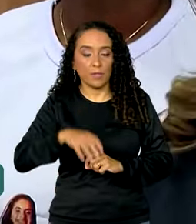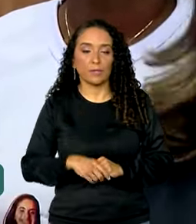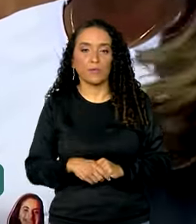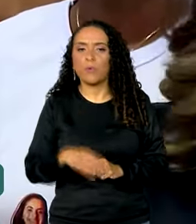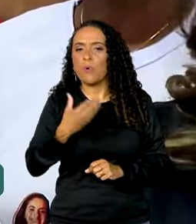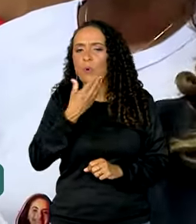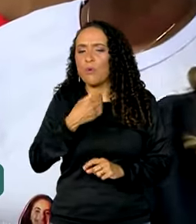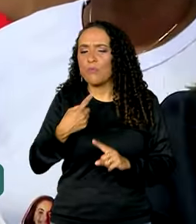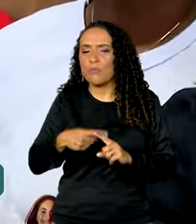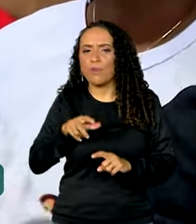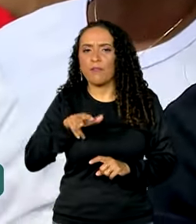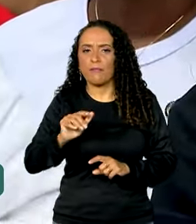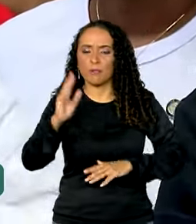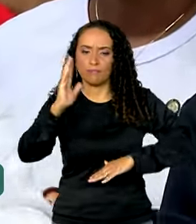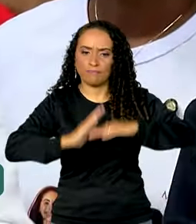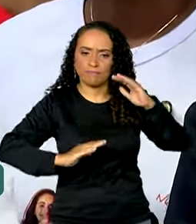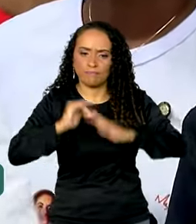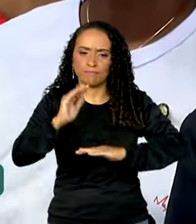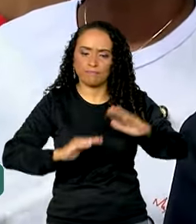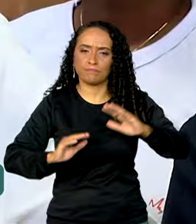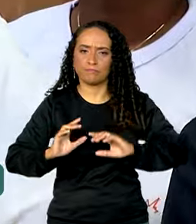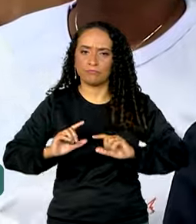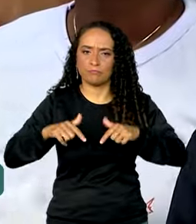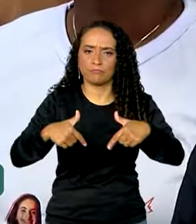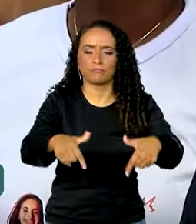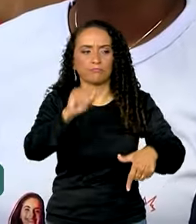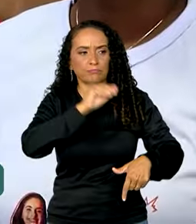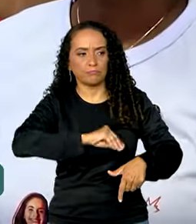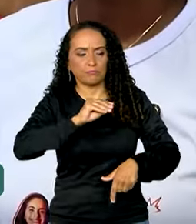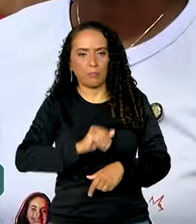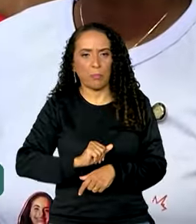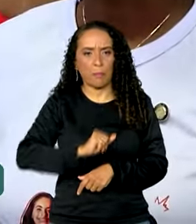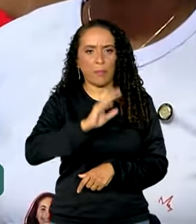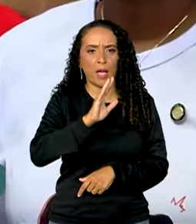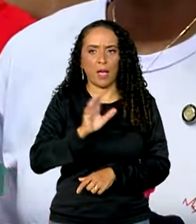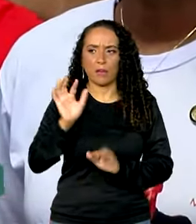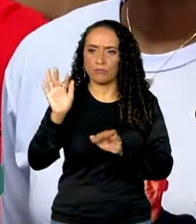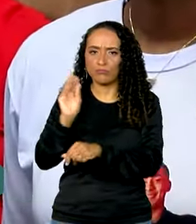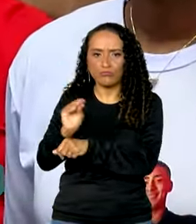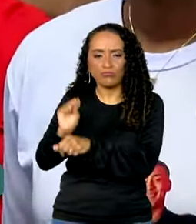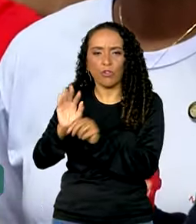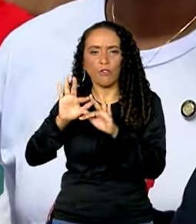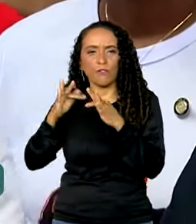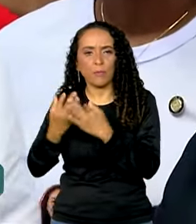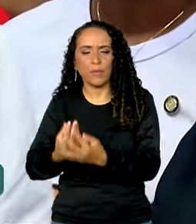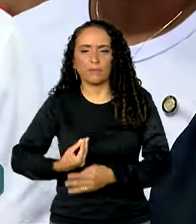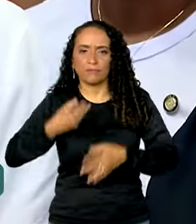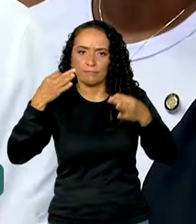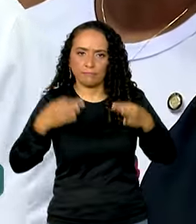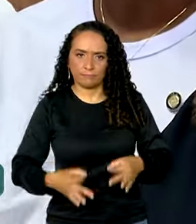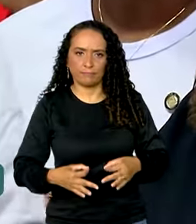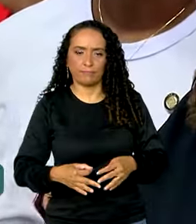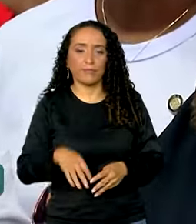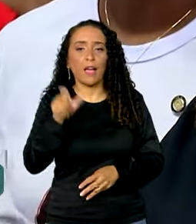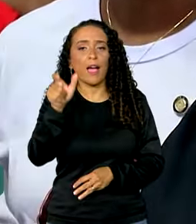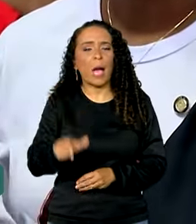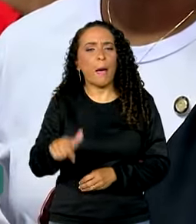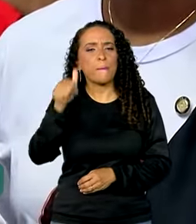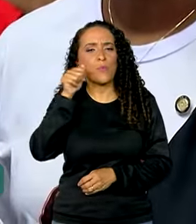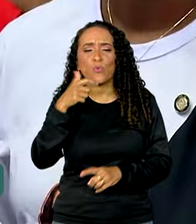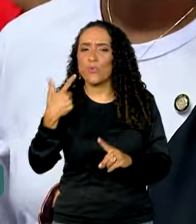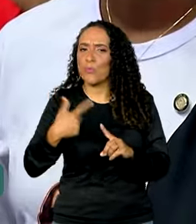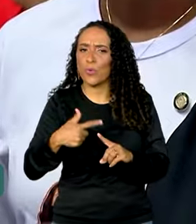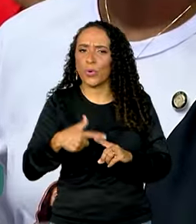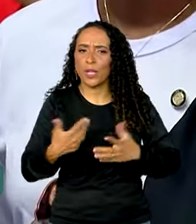homem porque ele vai ter uma profissão, vai poder ganhar mais, poder cuidar da sua família, vai poder viver mais dignamente. E da mulher é